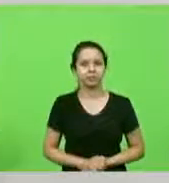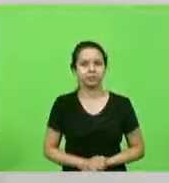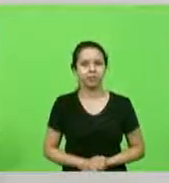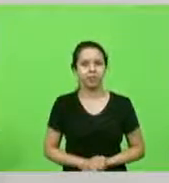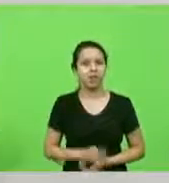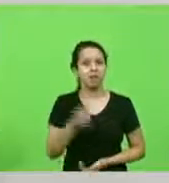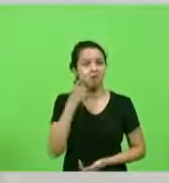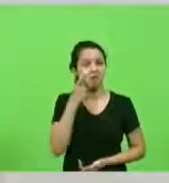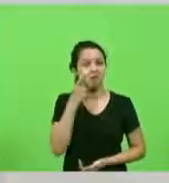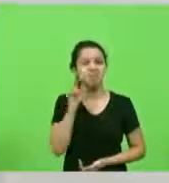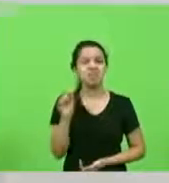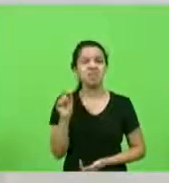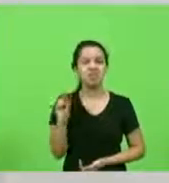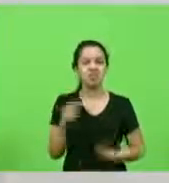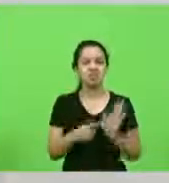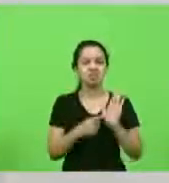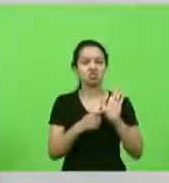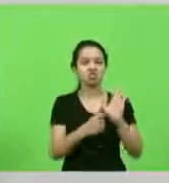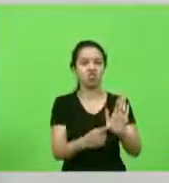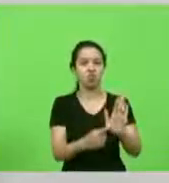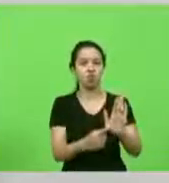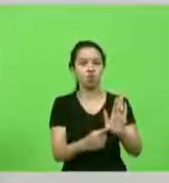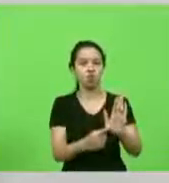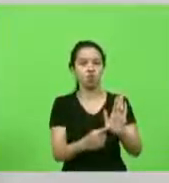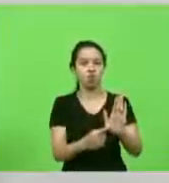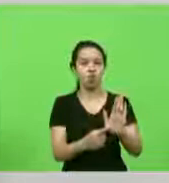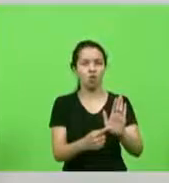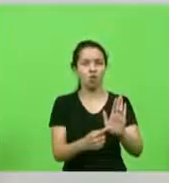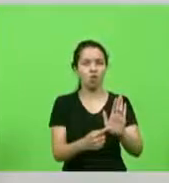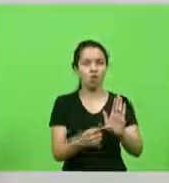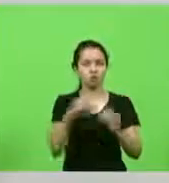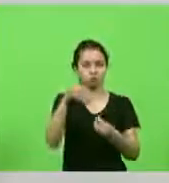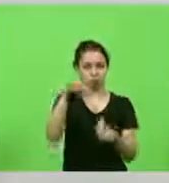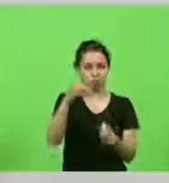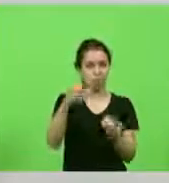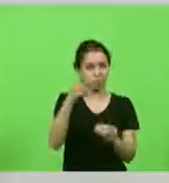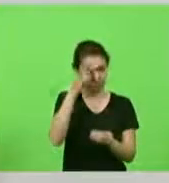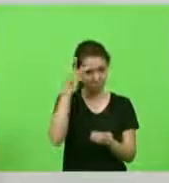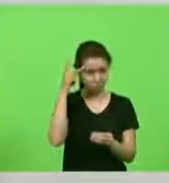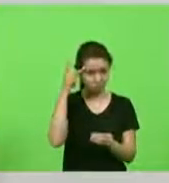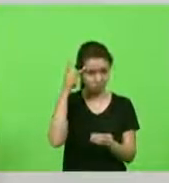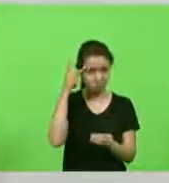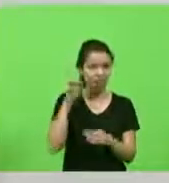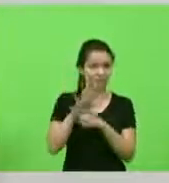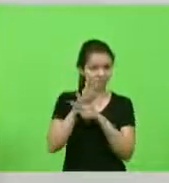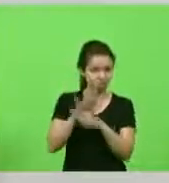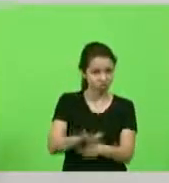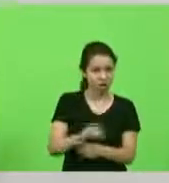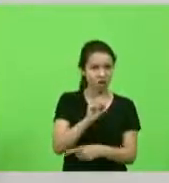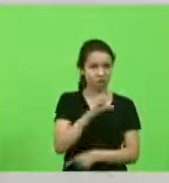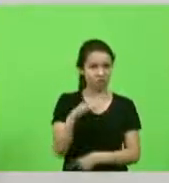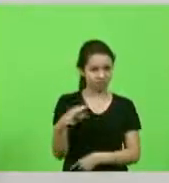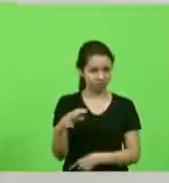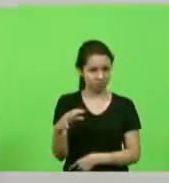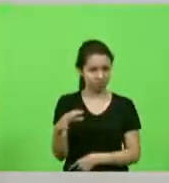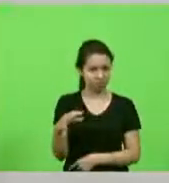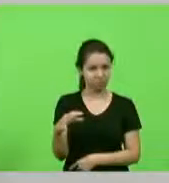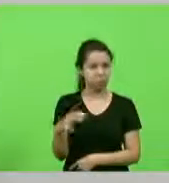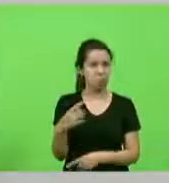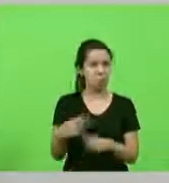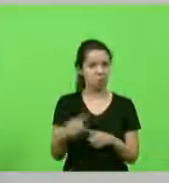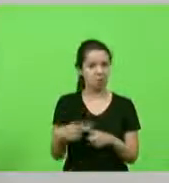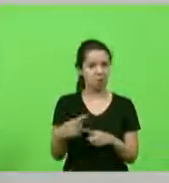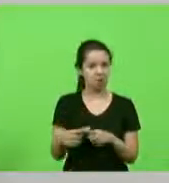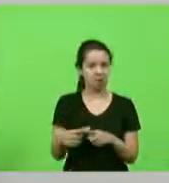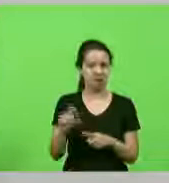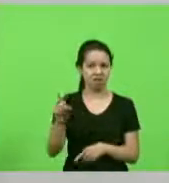indicou essas duas páginas aqui para saber se são pessoas que realmente vão ajudar Santa Catarina porque não tinha razão nenhuma para